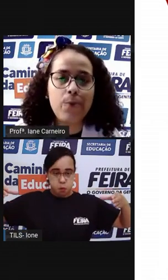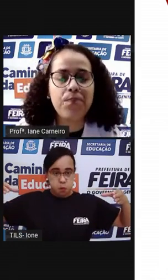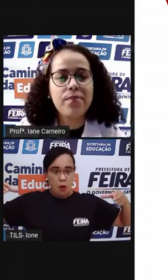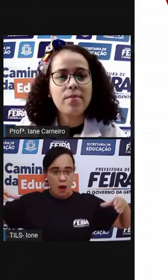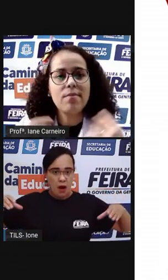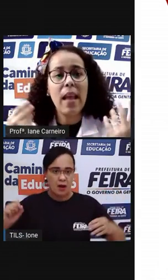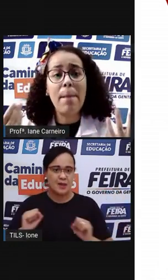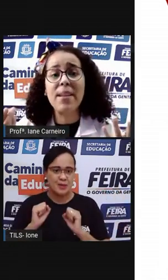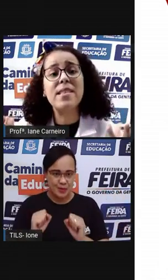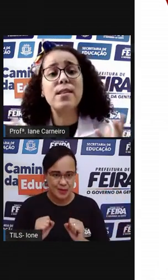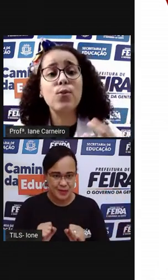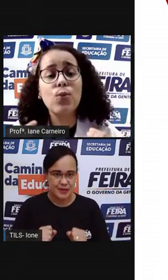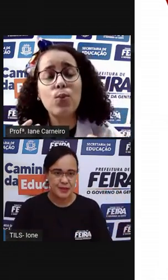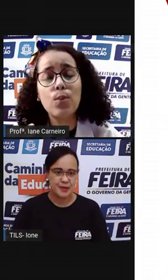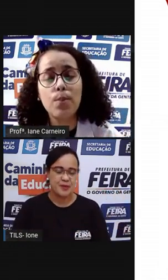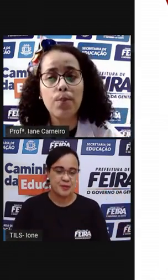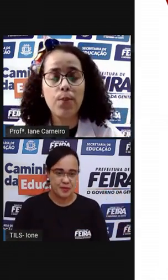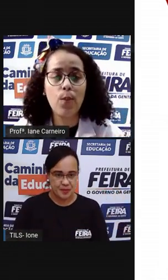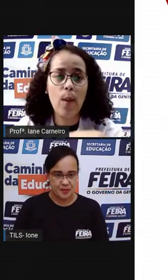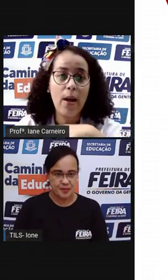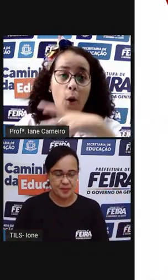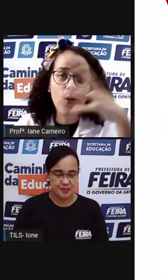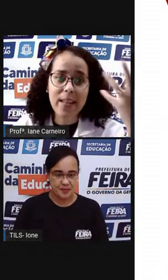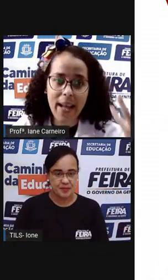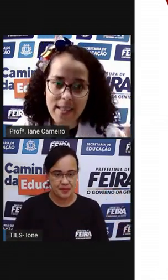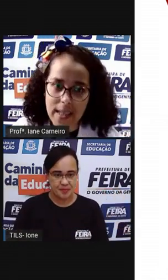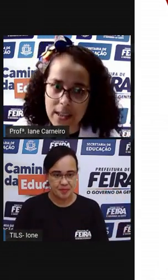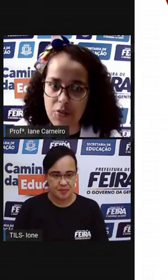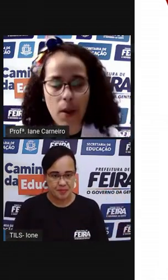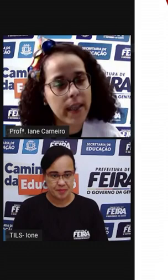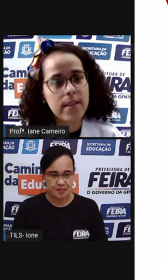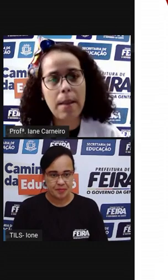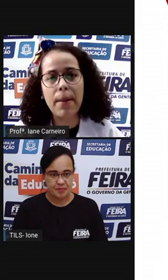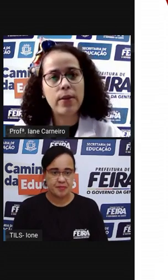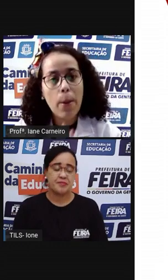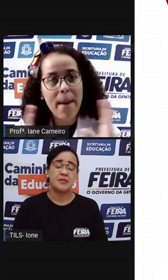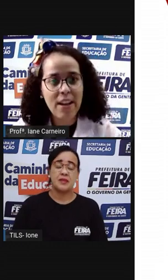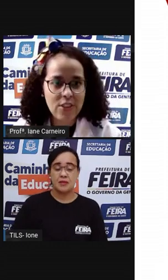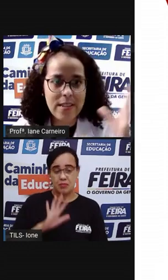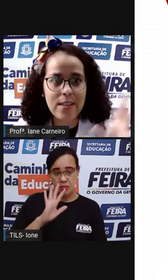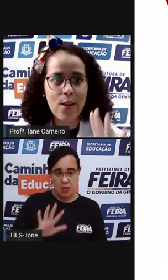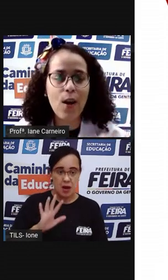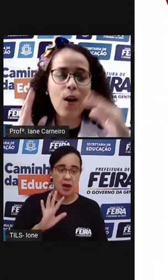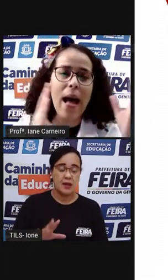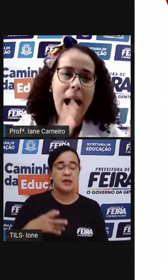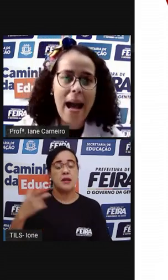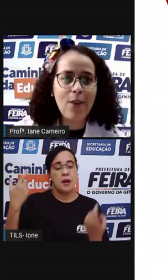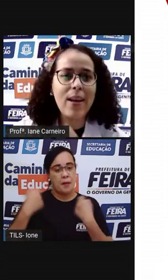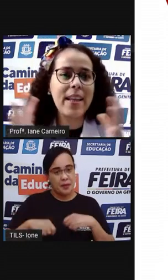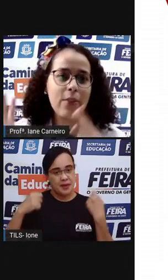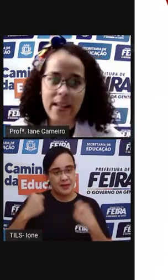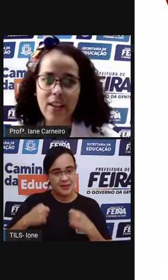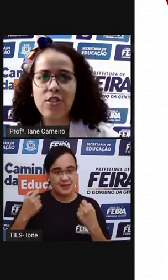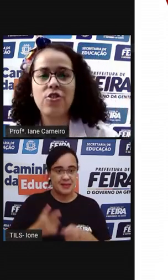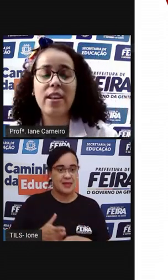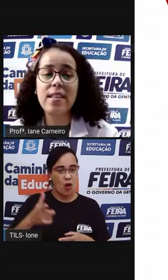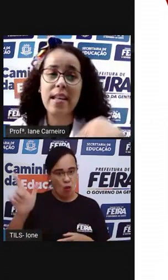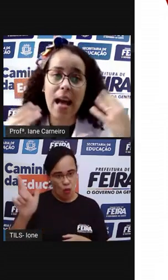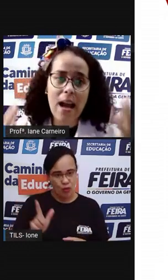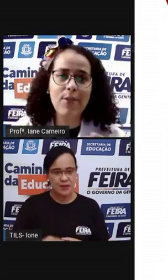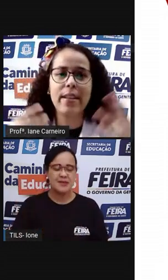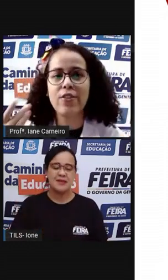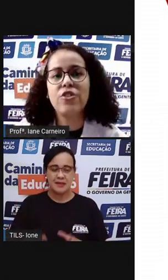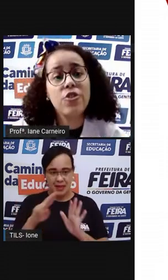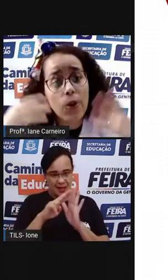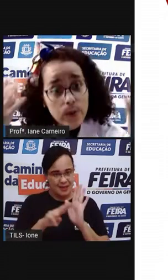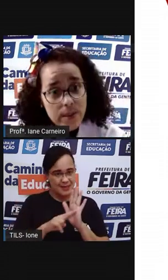sabão, é preciso uma outra receita de bolinha de sabão. Não basta ser só água e o detergente. Tem que ser